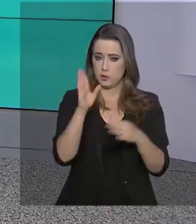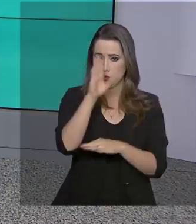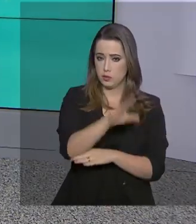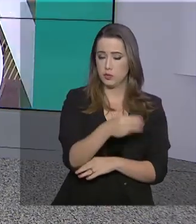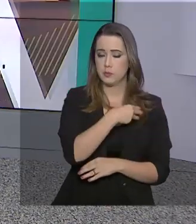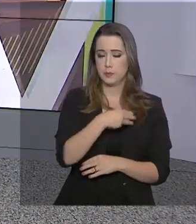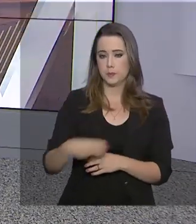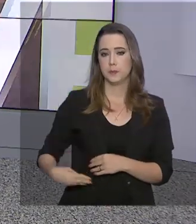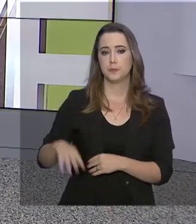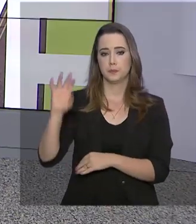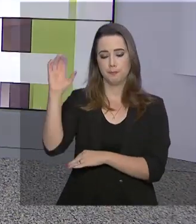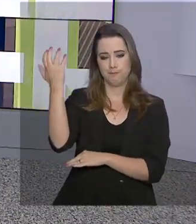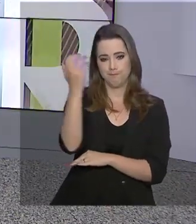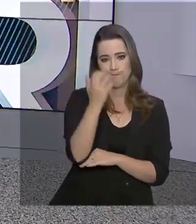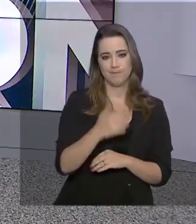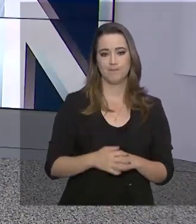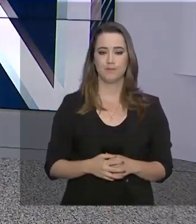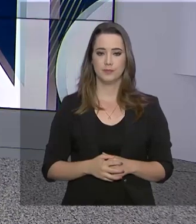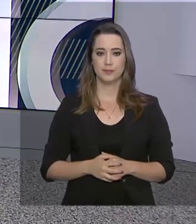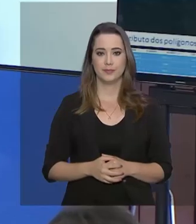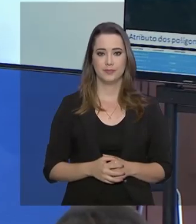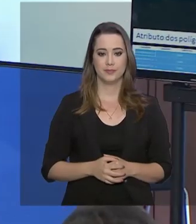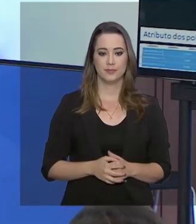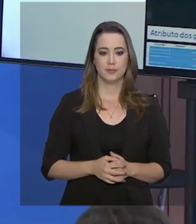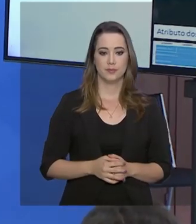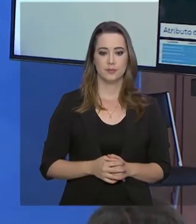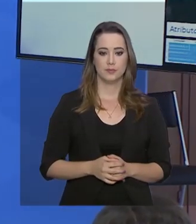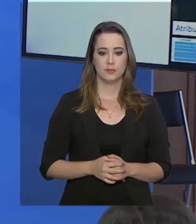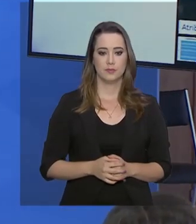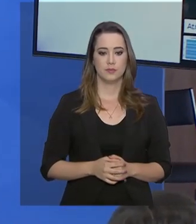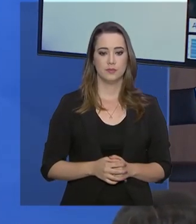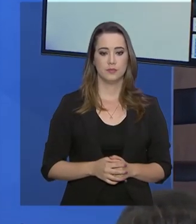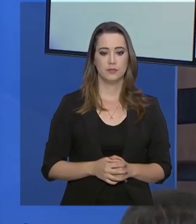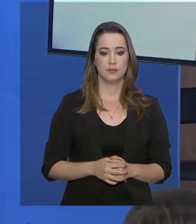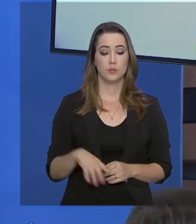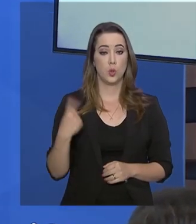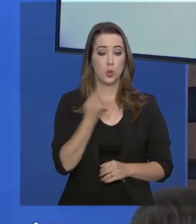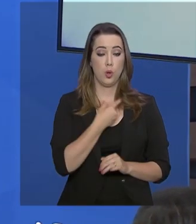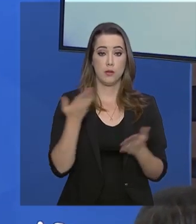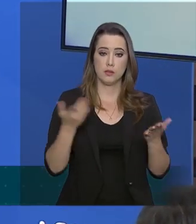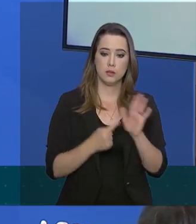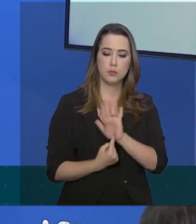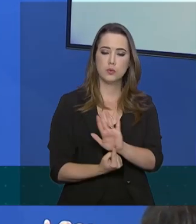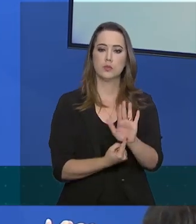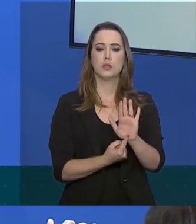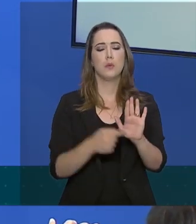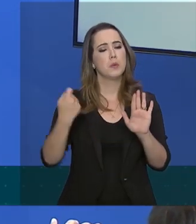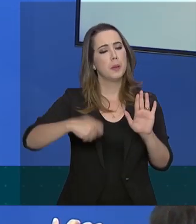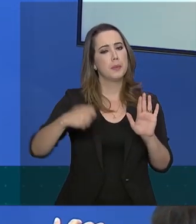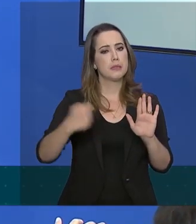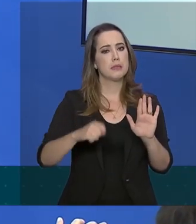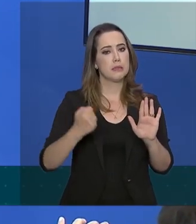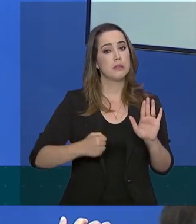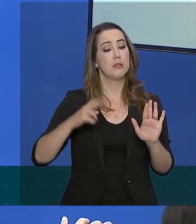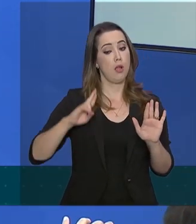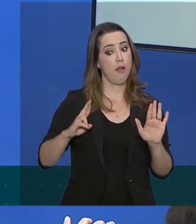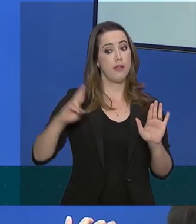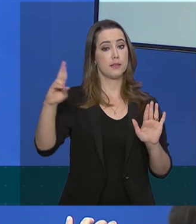do Meio Ambiente, Ricardo Salles. Nós estamos aqui demonstrando que precisa haver muita